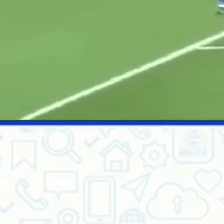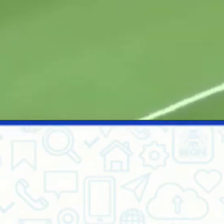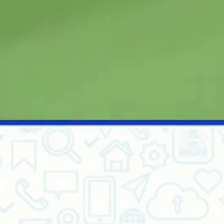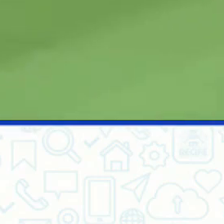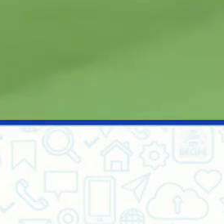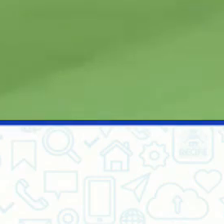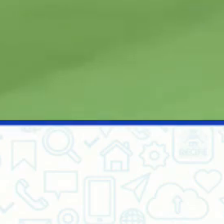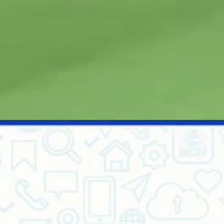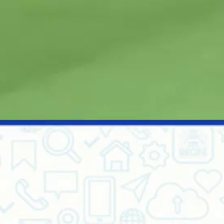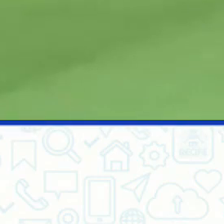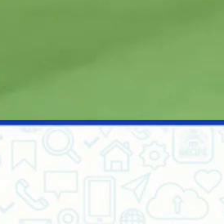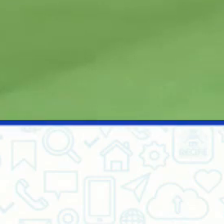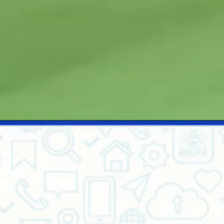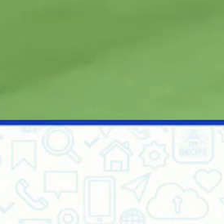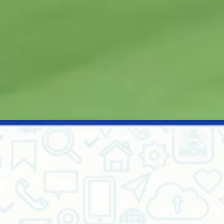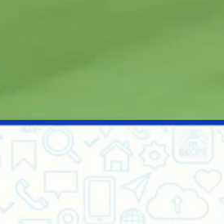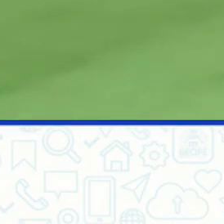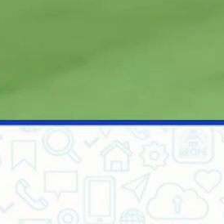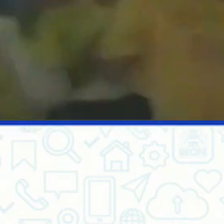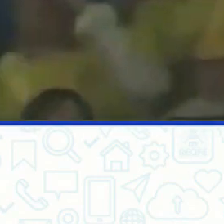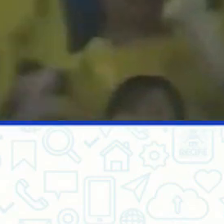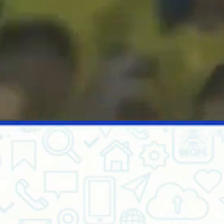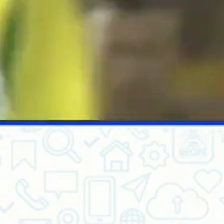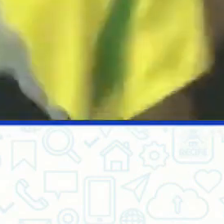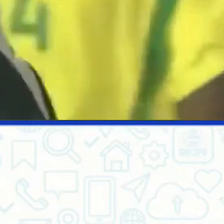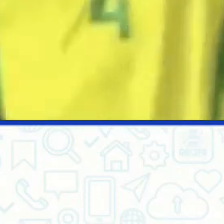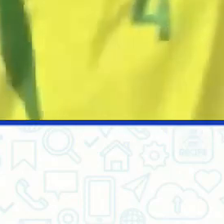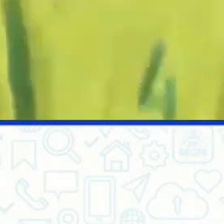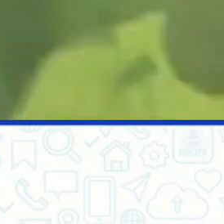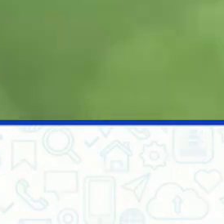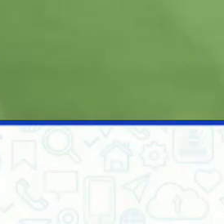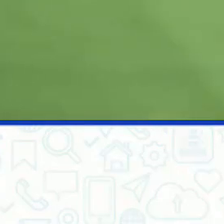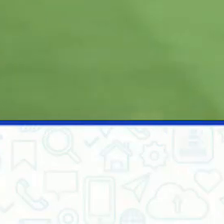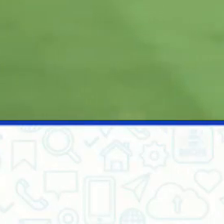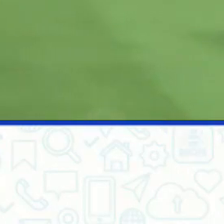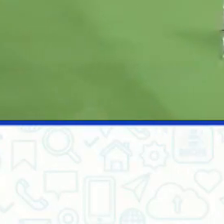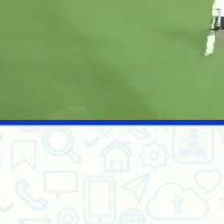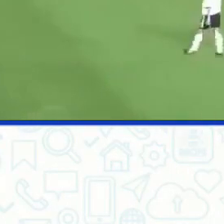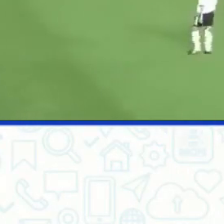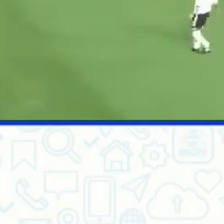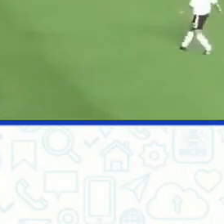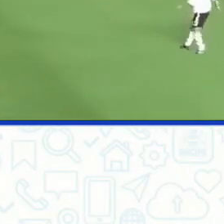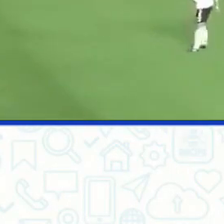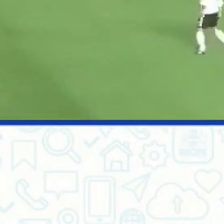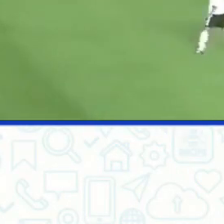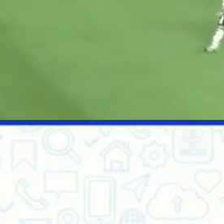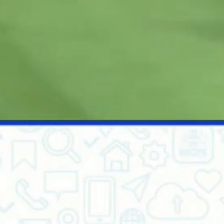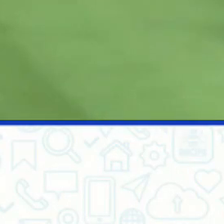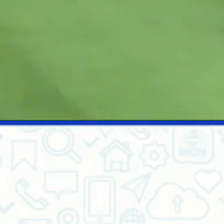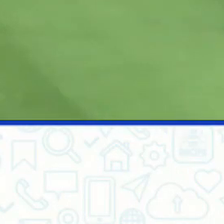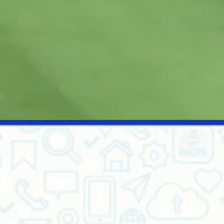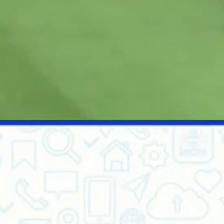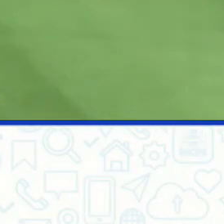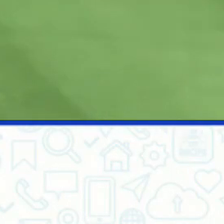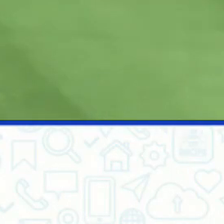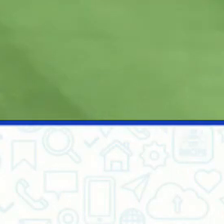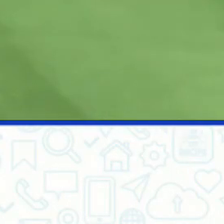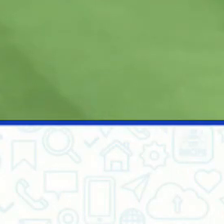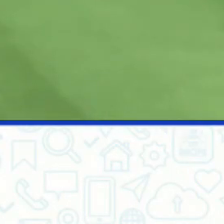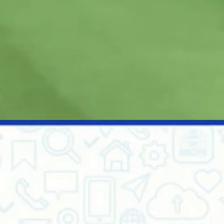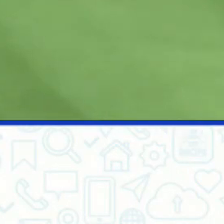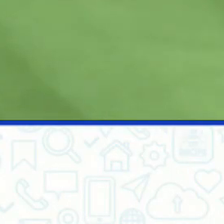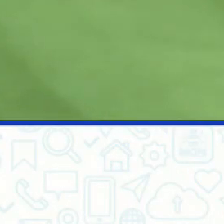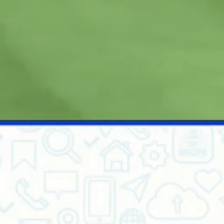Cruzamento por baixo, o Marcos saiu pra fazer a defesa. Os nossos alas estão muito bem marcados, aí tá difícil sair com eles.